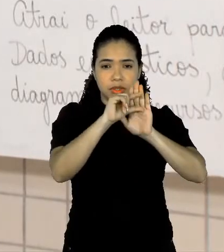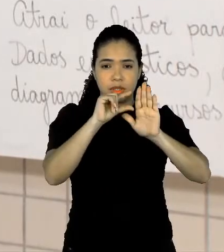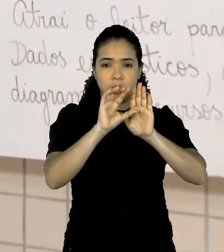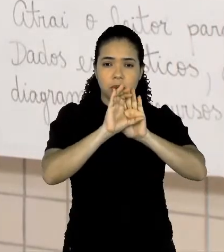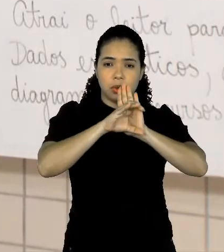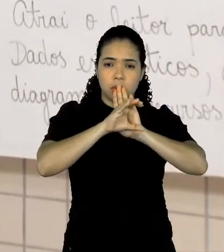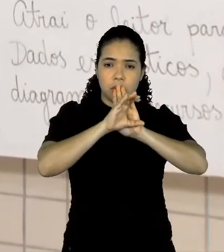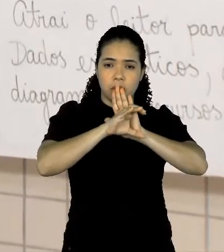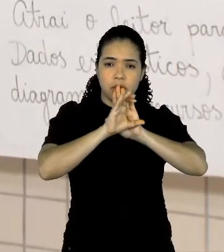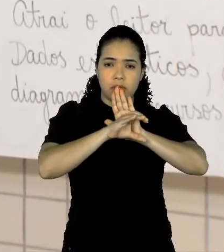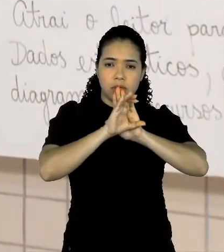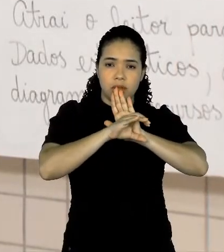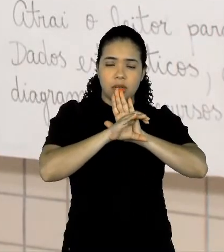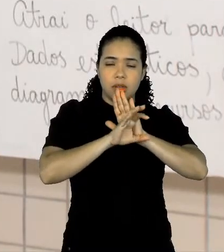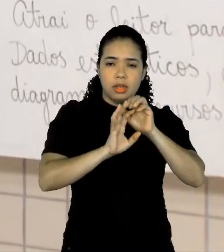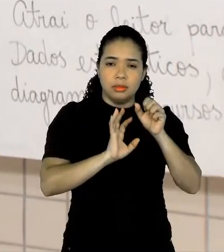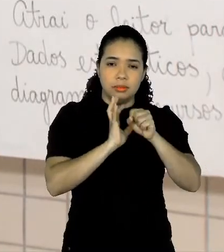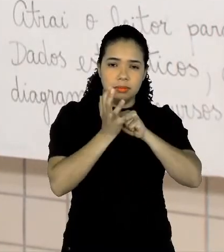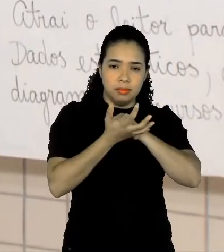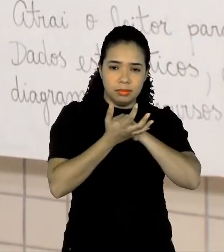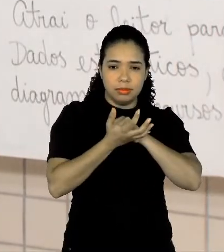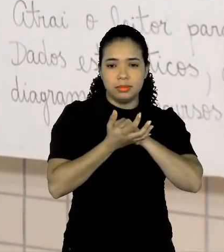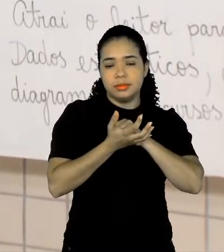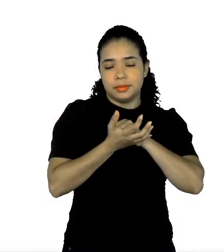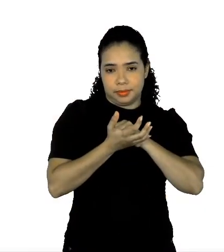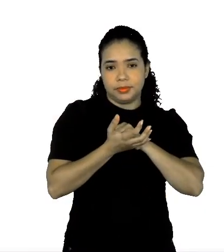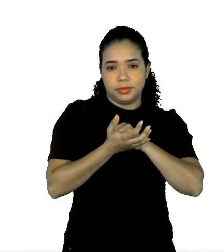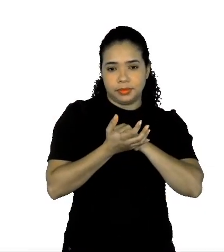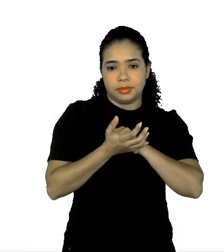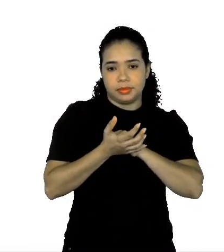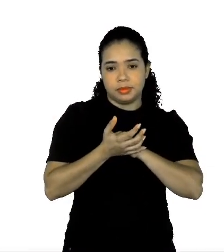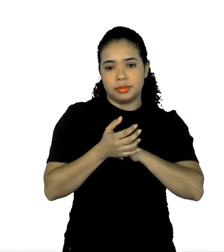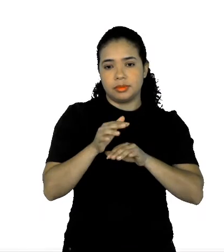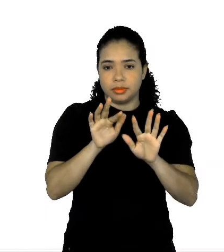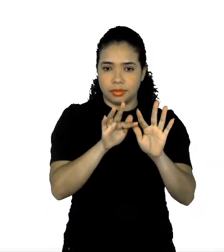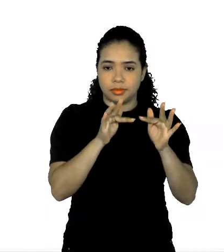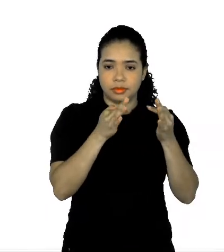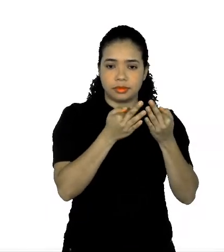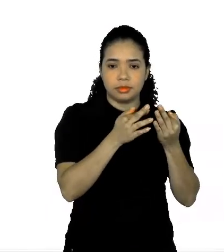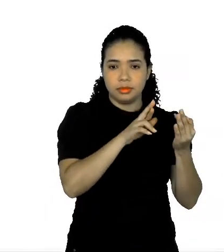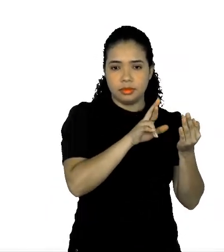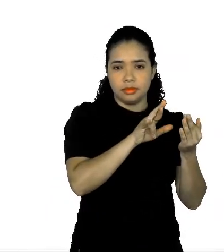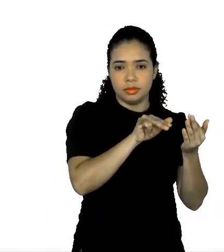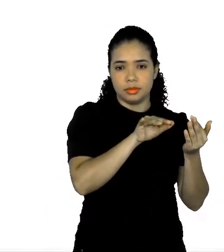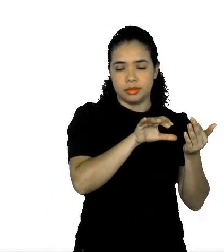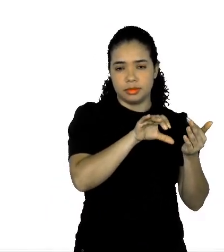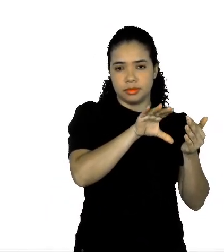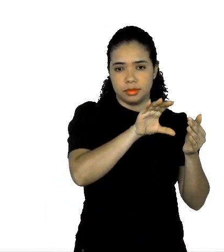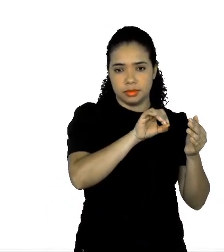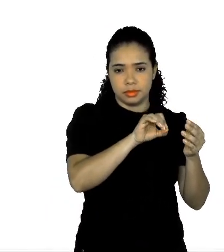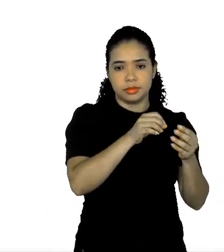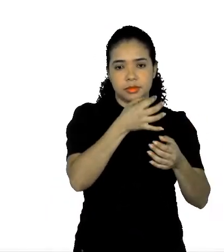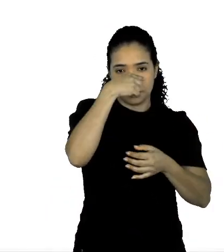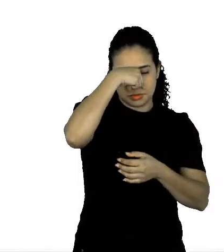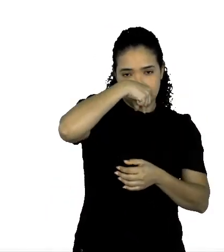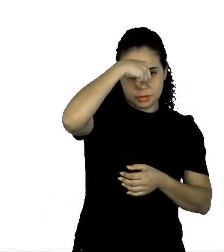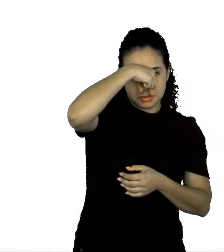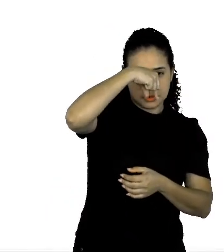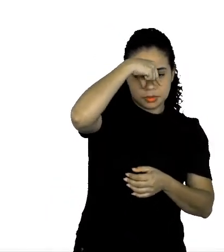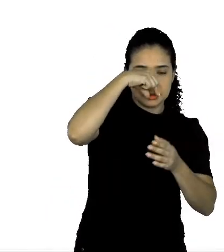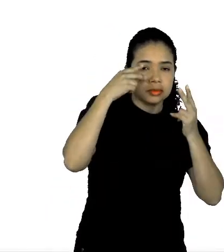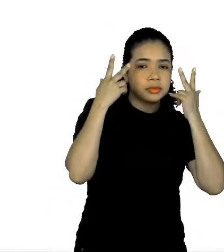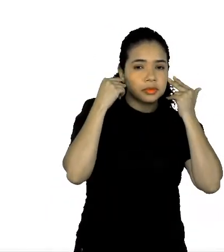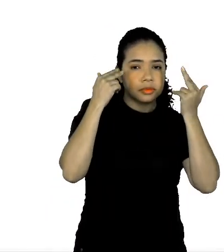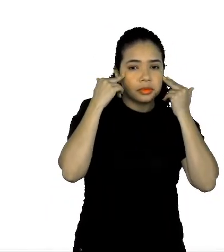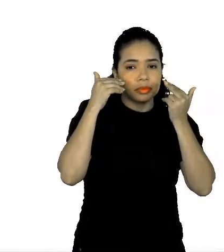né, coronavírus, COVID-19. Coronavírus é uma família do vírus que causa desde resfriado, comuns,